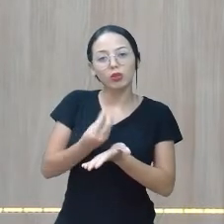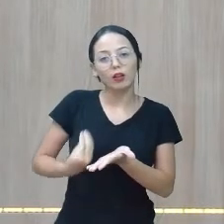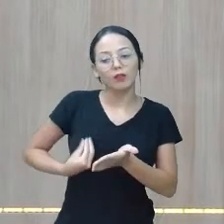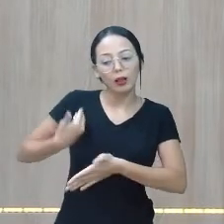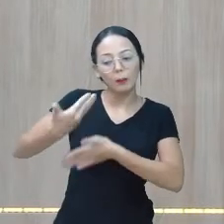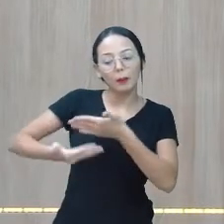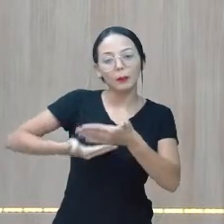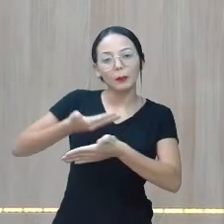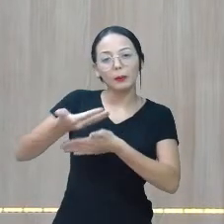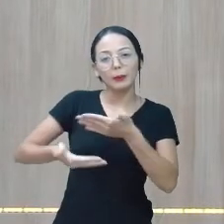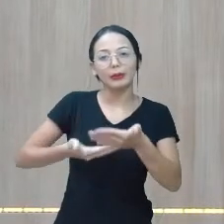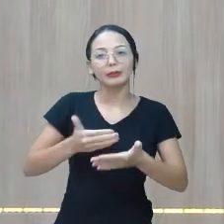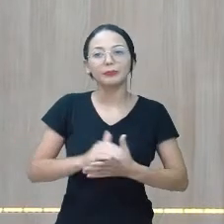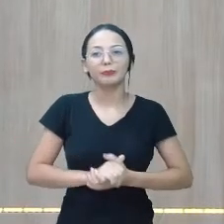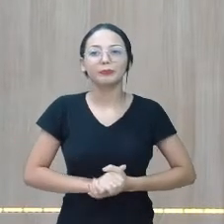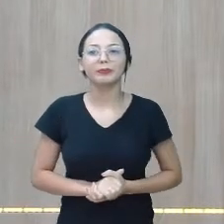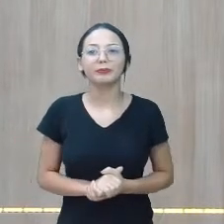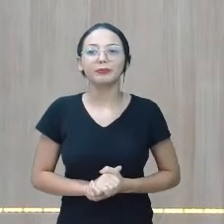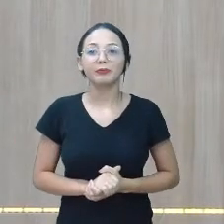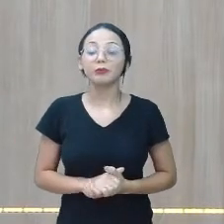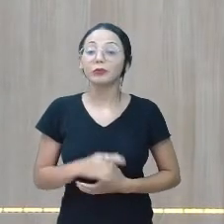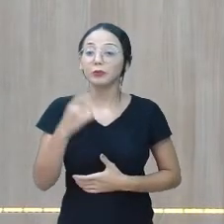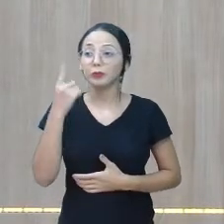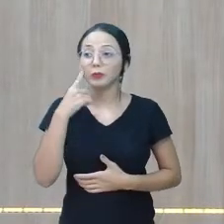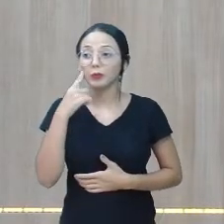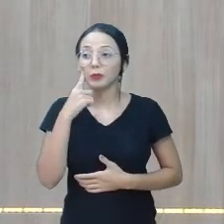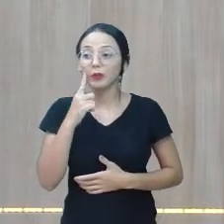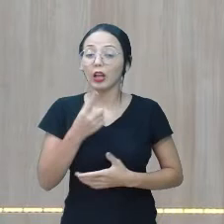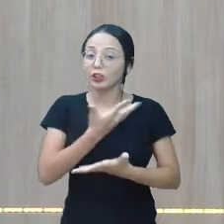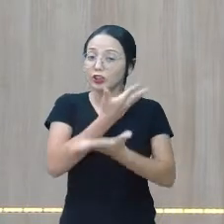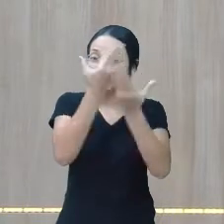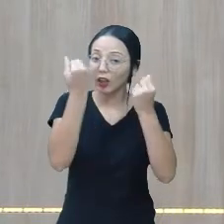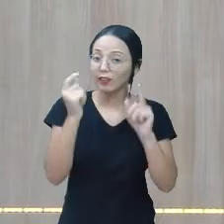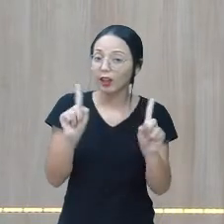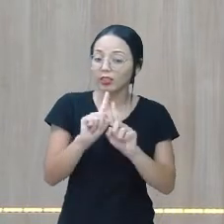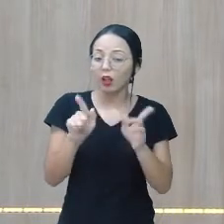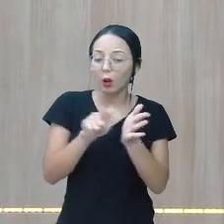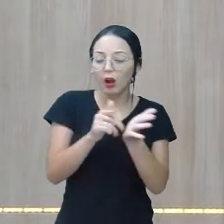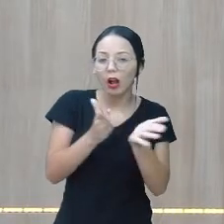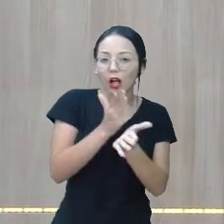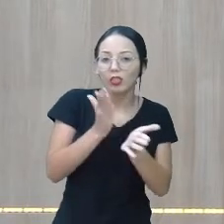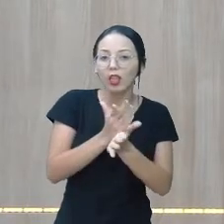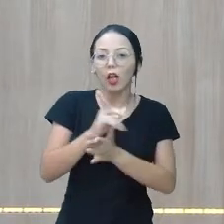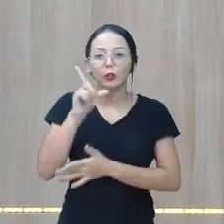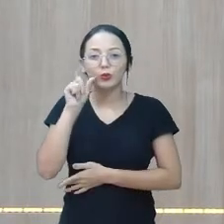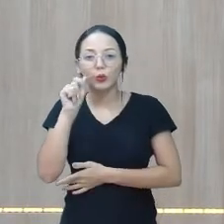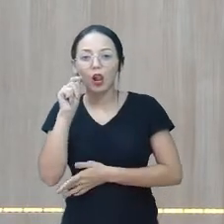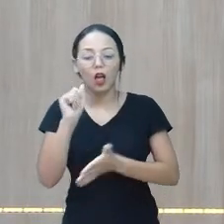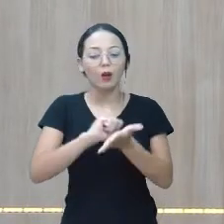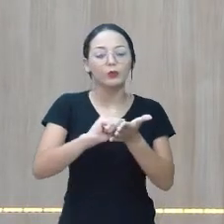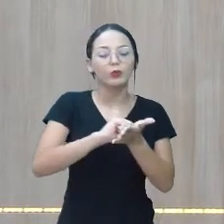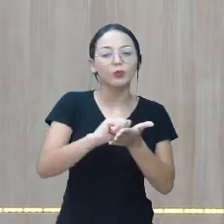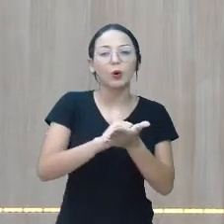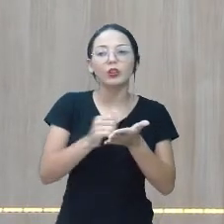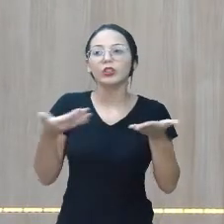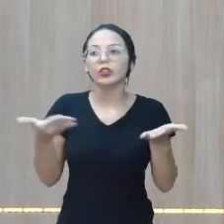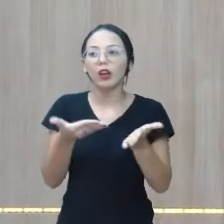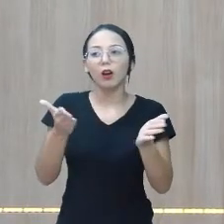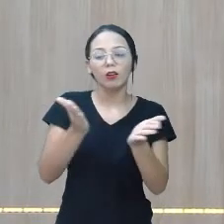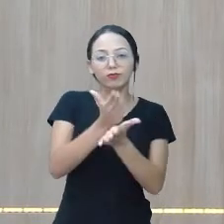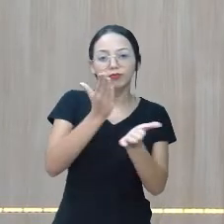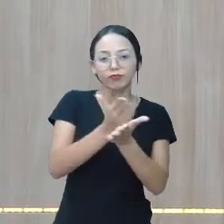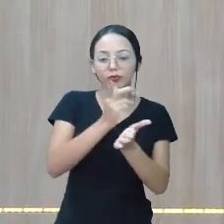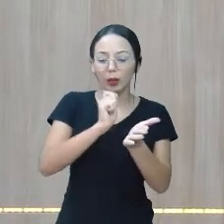nossa jornada. Não esqueça de trazer o seu caderno, o seu lápis, a sua borracha e fazer as suas